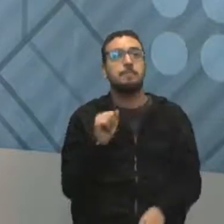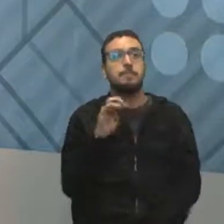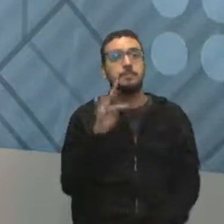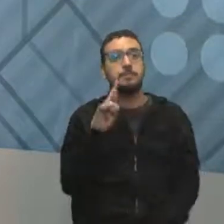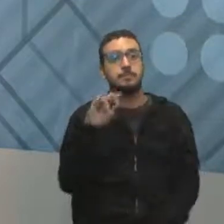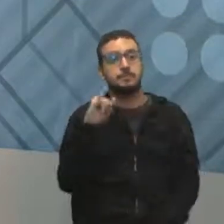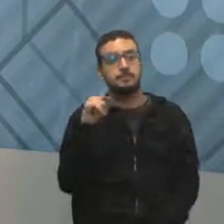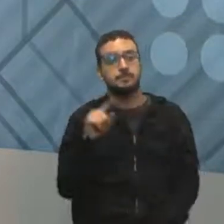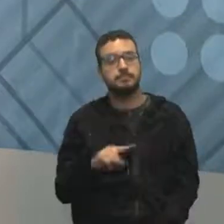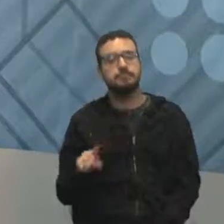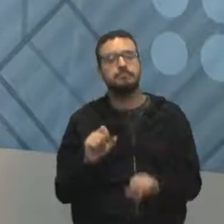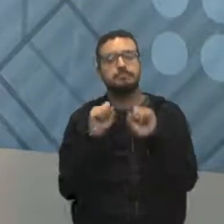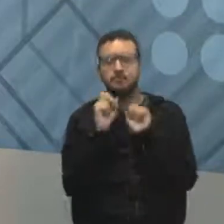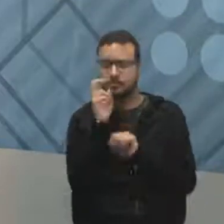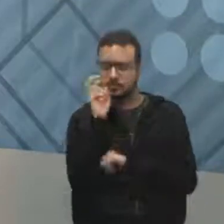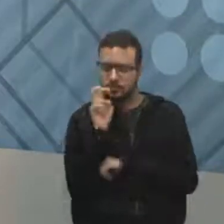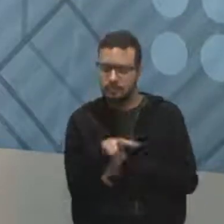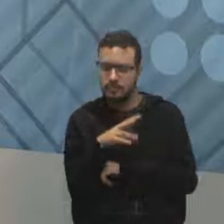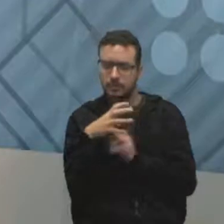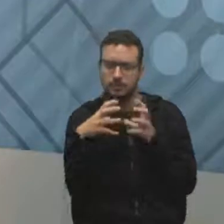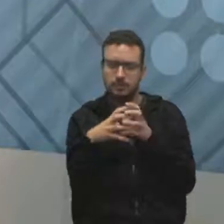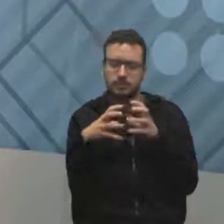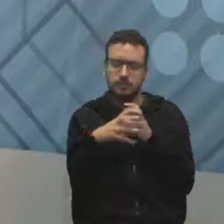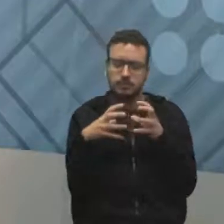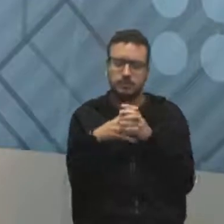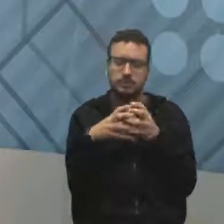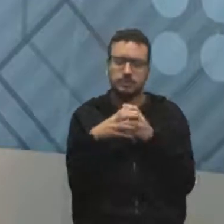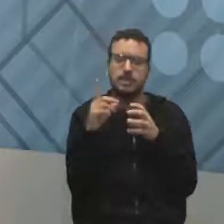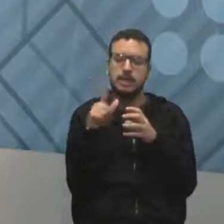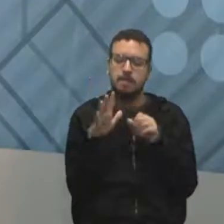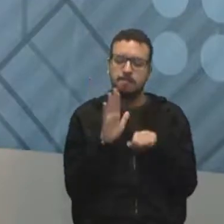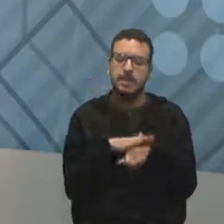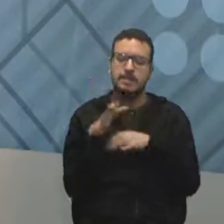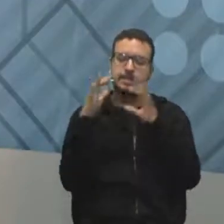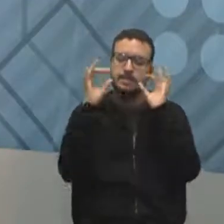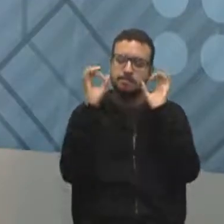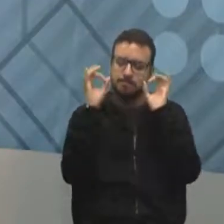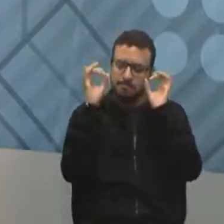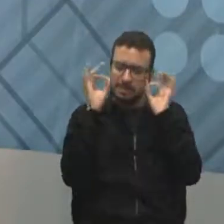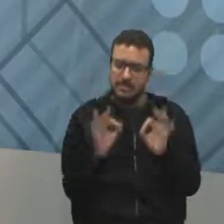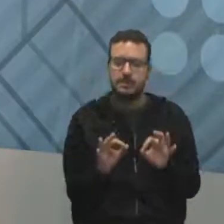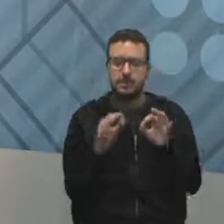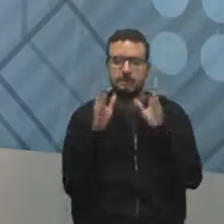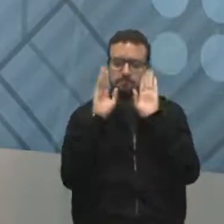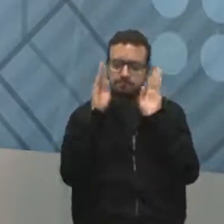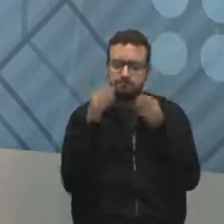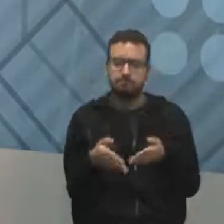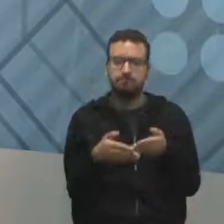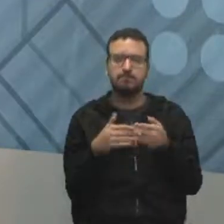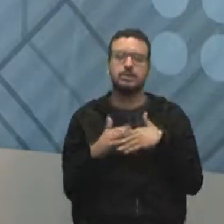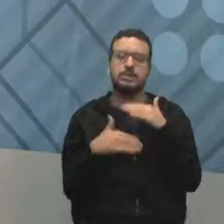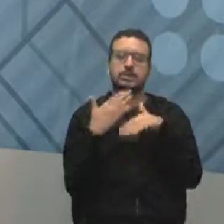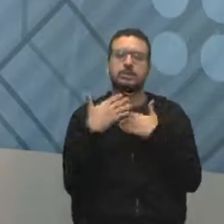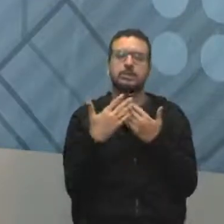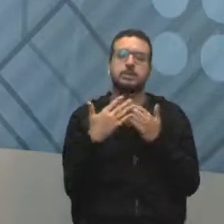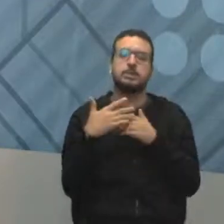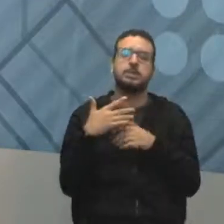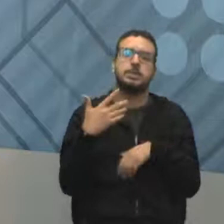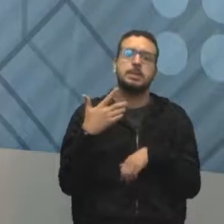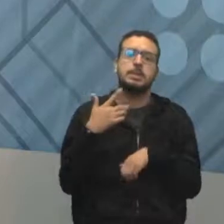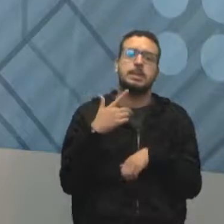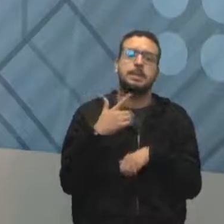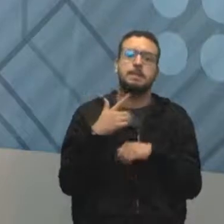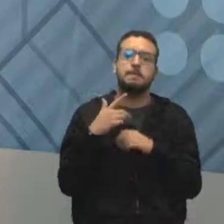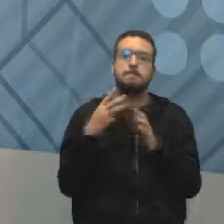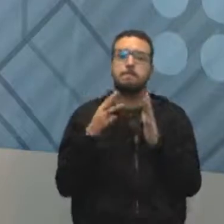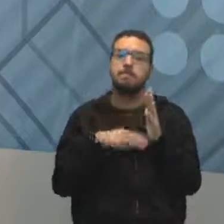permite que eu olhe para os grupos de forma mais específica e que desenvolva métodos, metodologias de